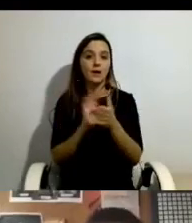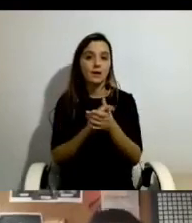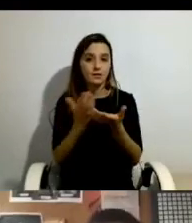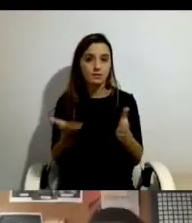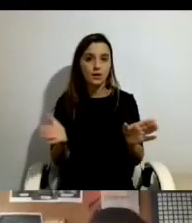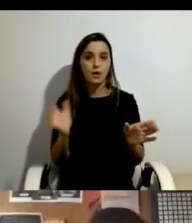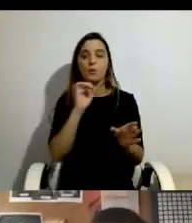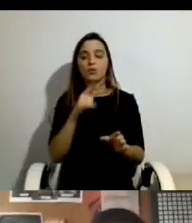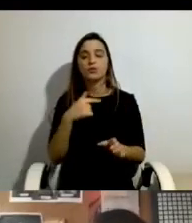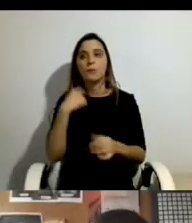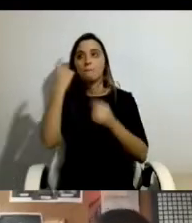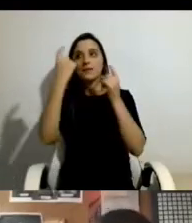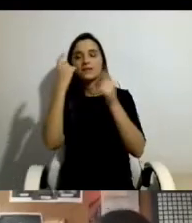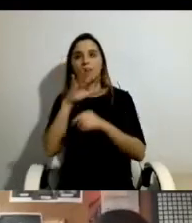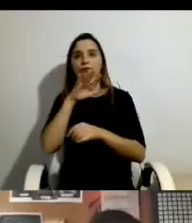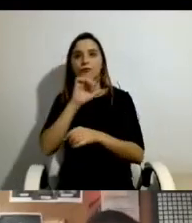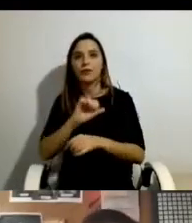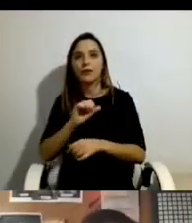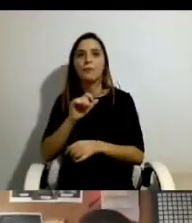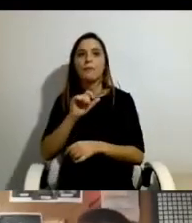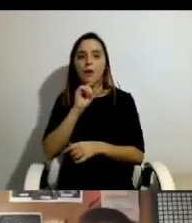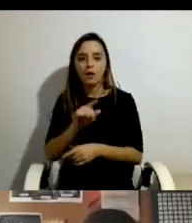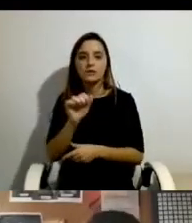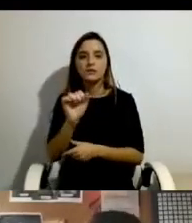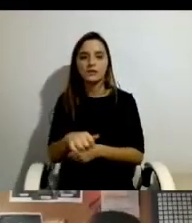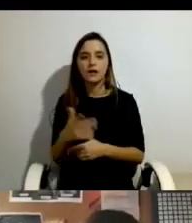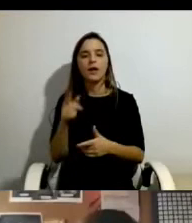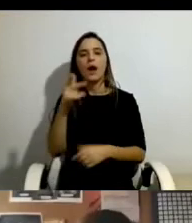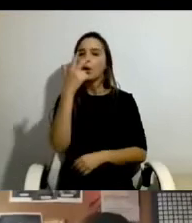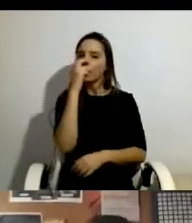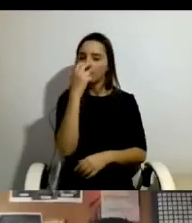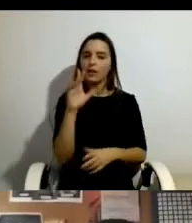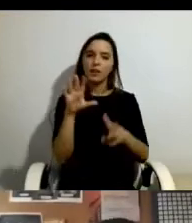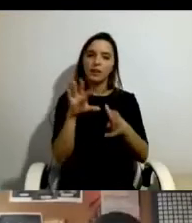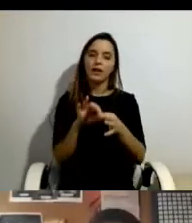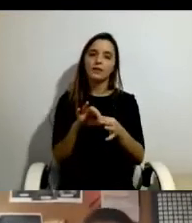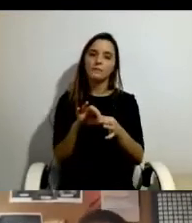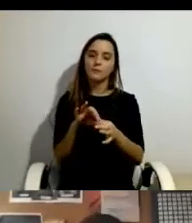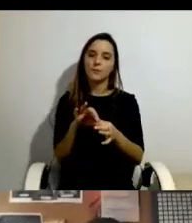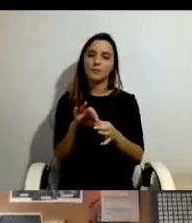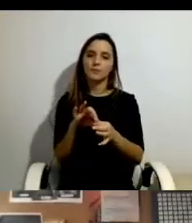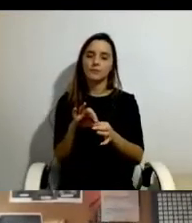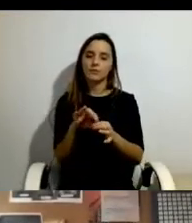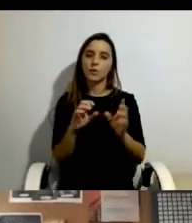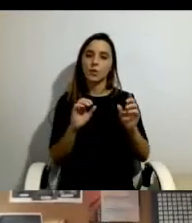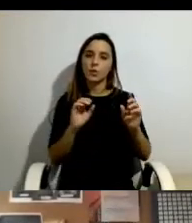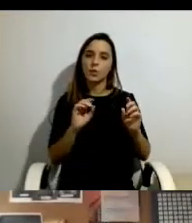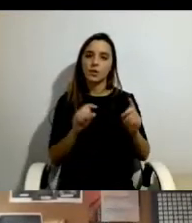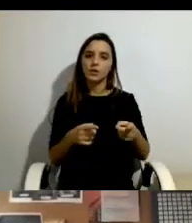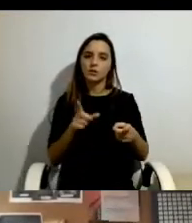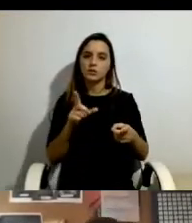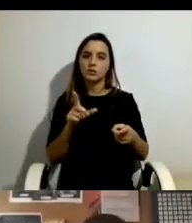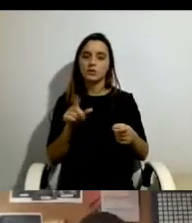os filhos num futuro muito próximo, e, portanto, isto é muito curioso relativamente àquilo que foi o início e o fim deste projeto,